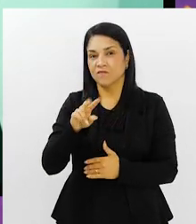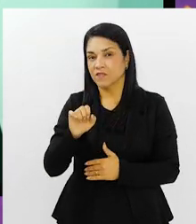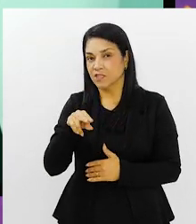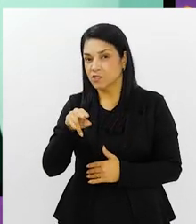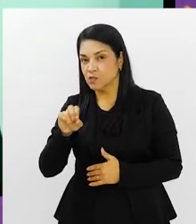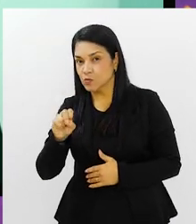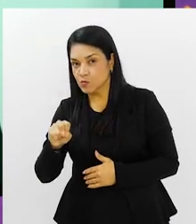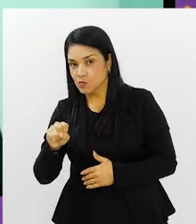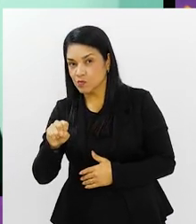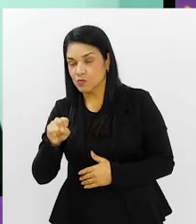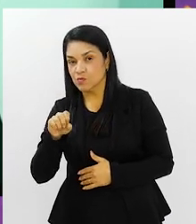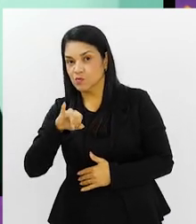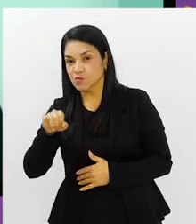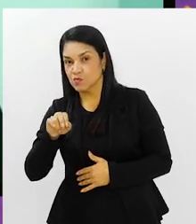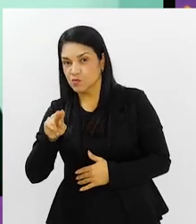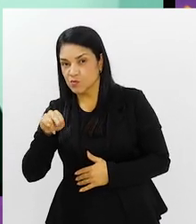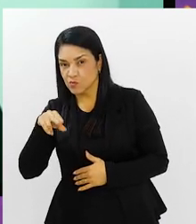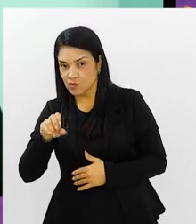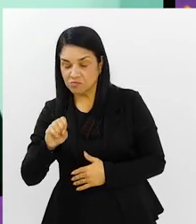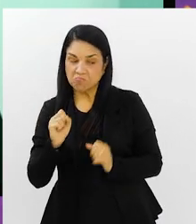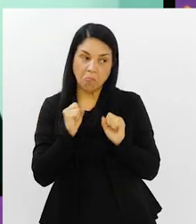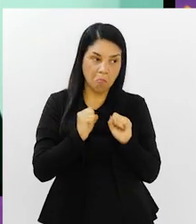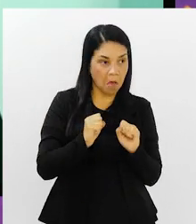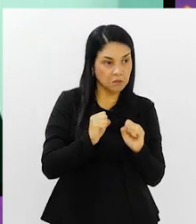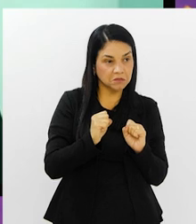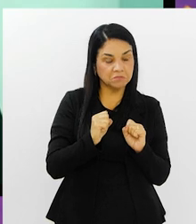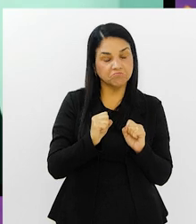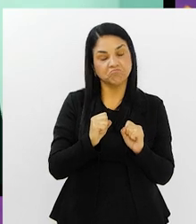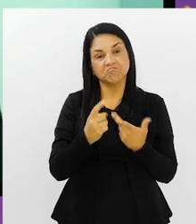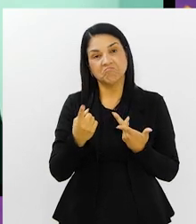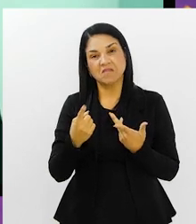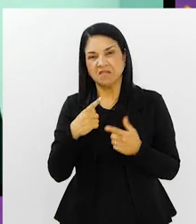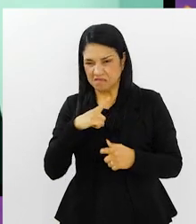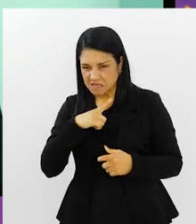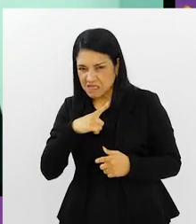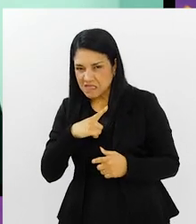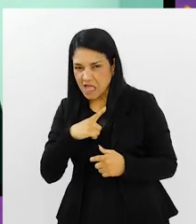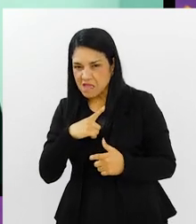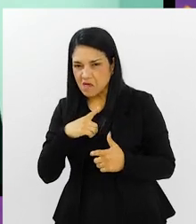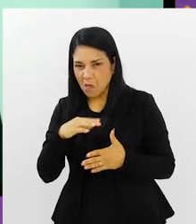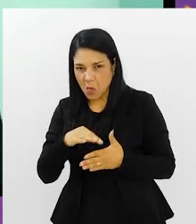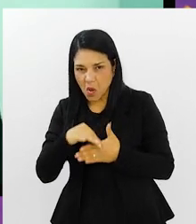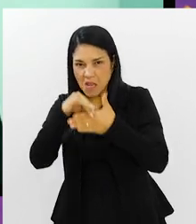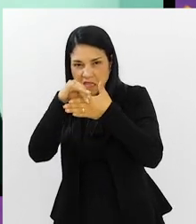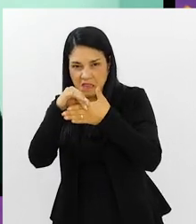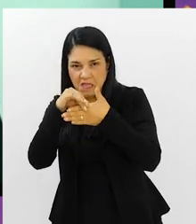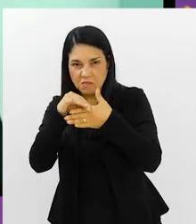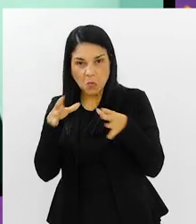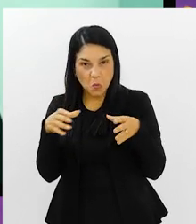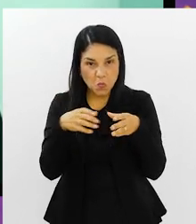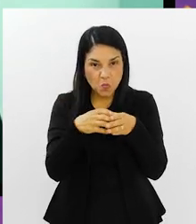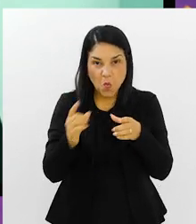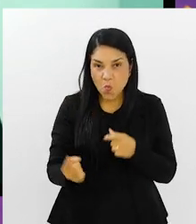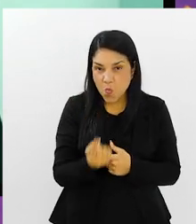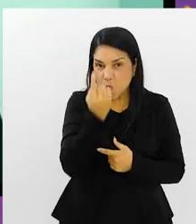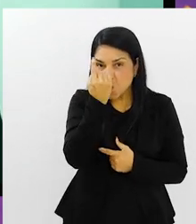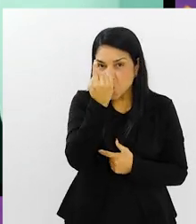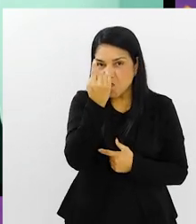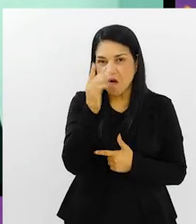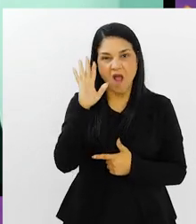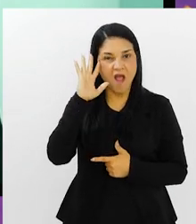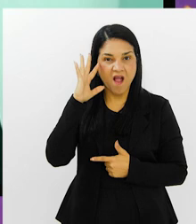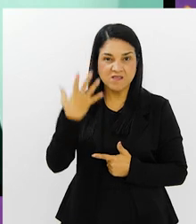Vinícius Júnior? Pode ser. Mas será que o Vinícius Júnior tem caixa para liderar esse grupo? Um jogador só